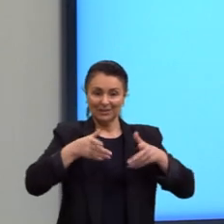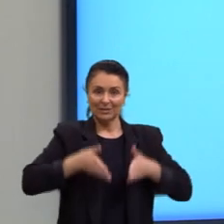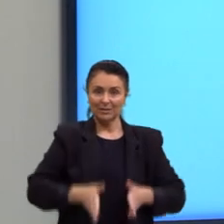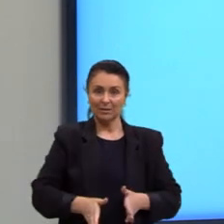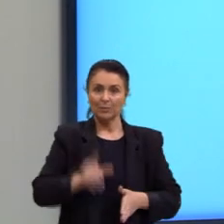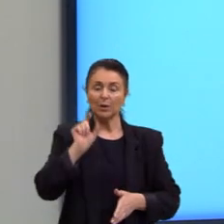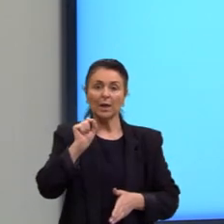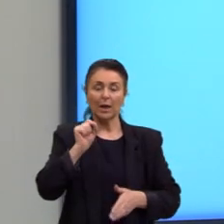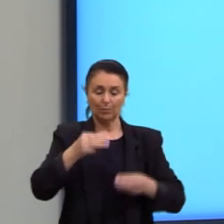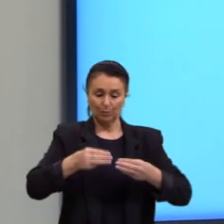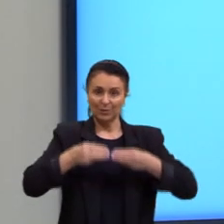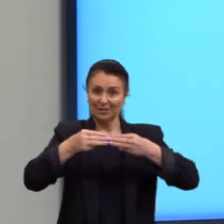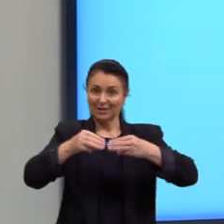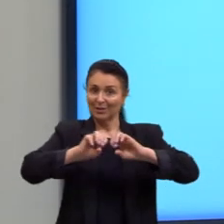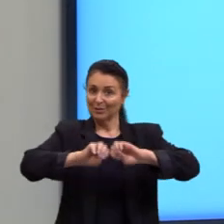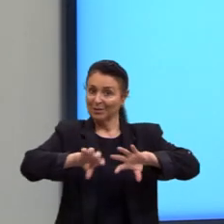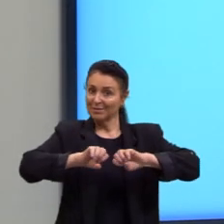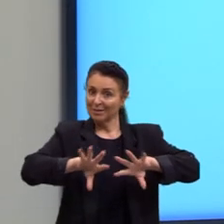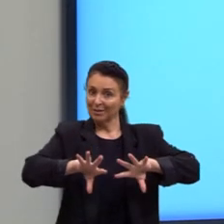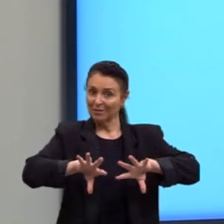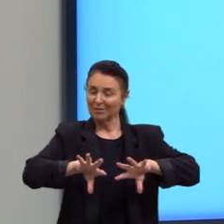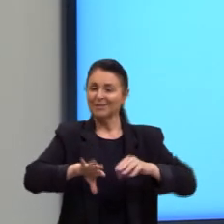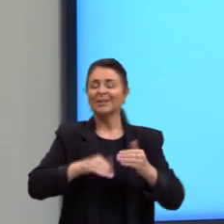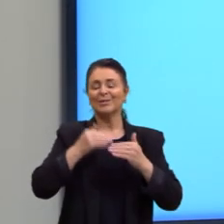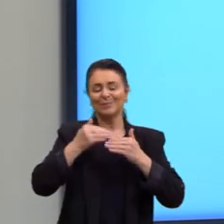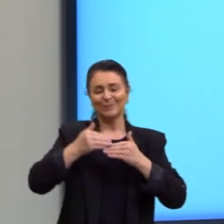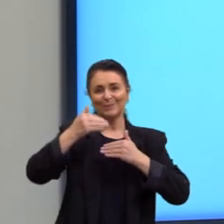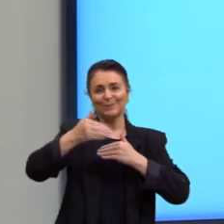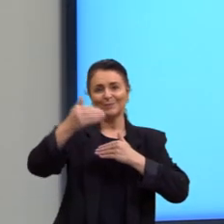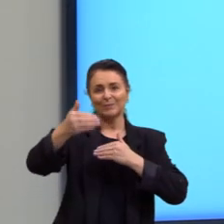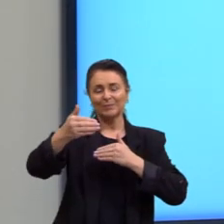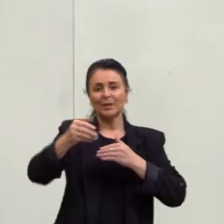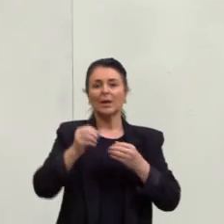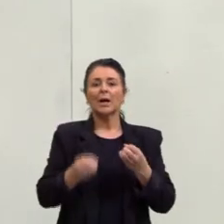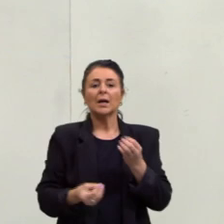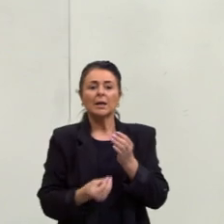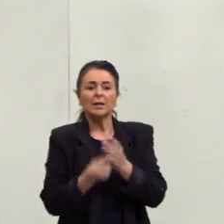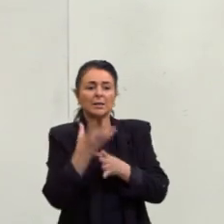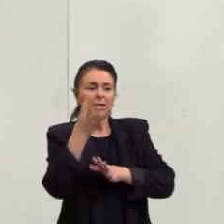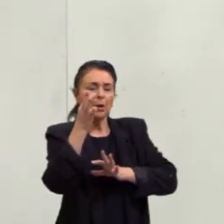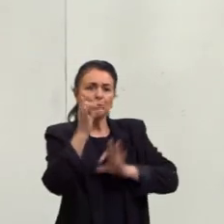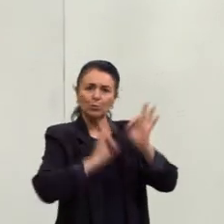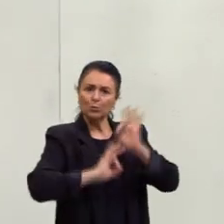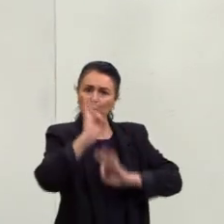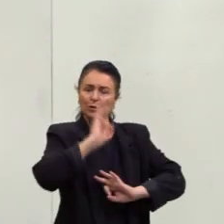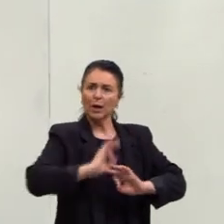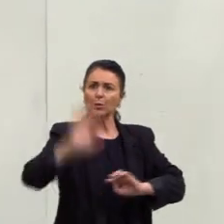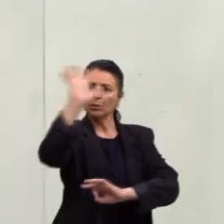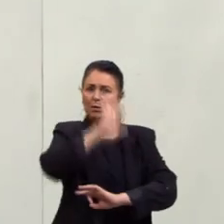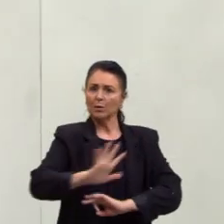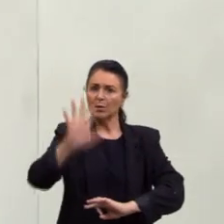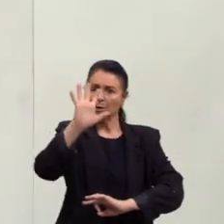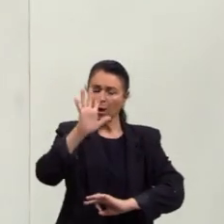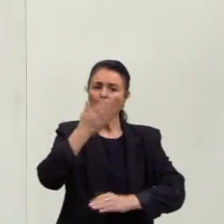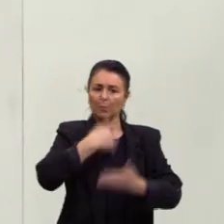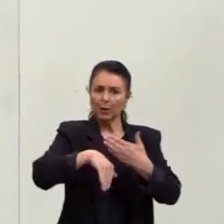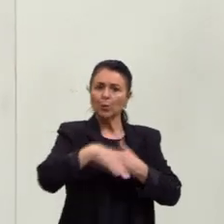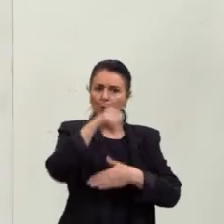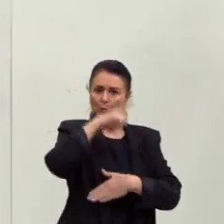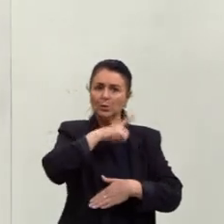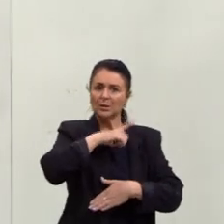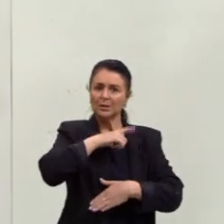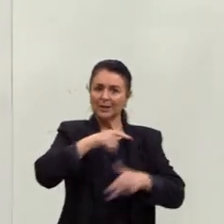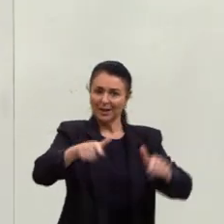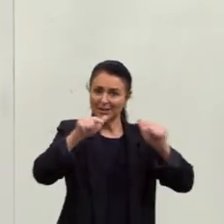executar? Ministério da Educação. E aí, o meio pelo qual criação de um projeto nacional de acesso à certidão a qual